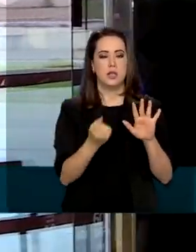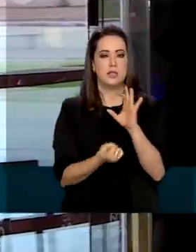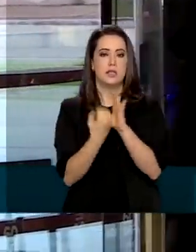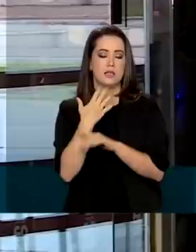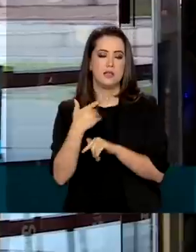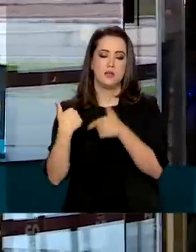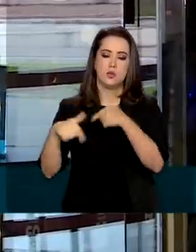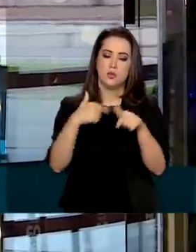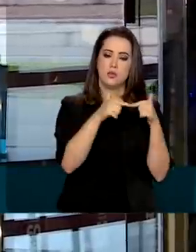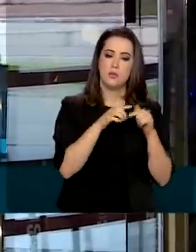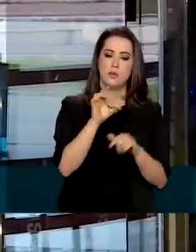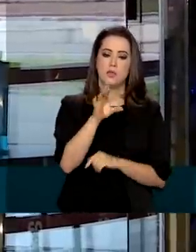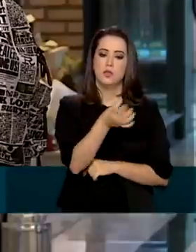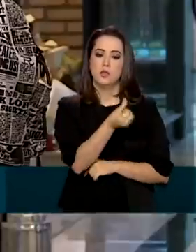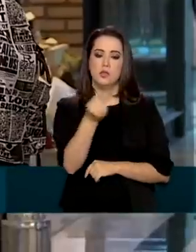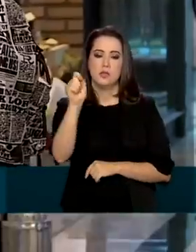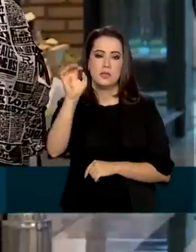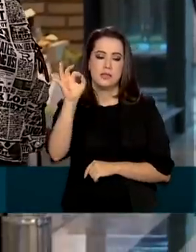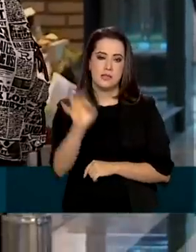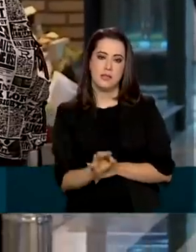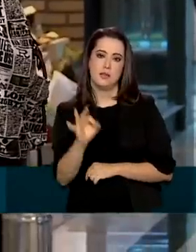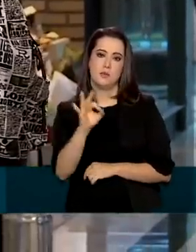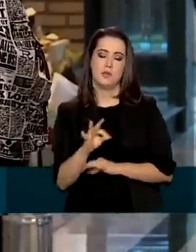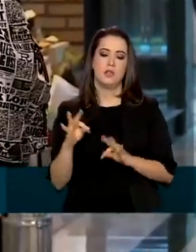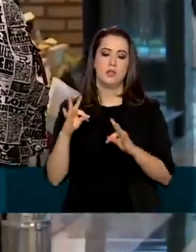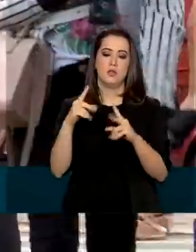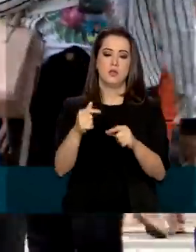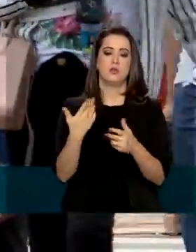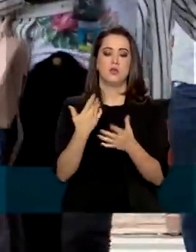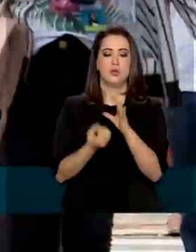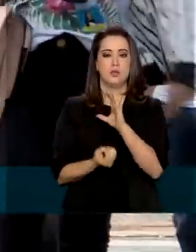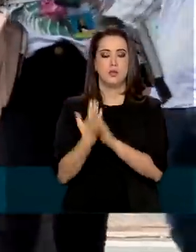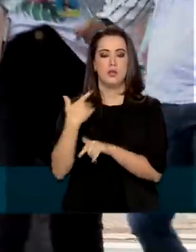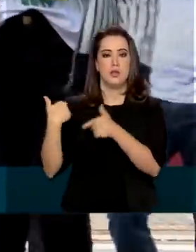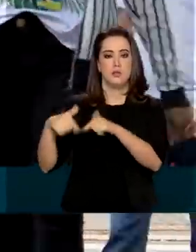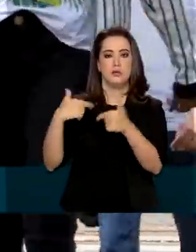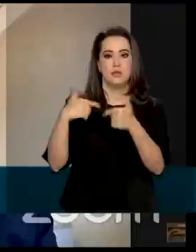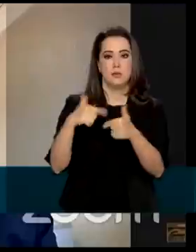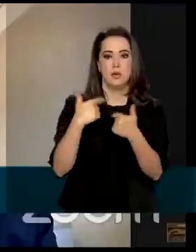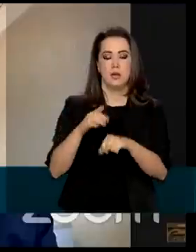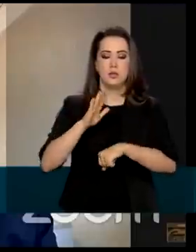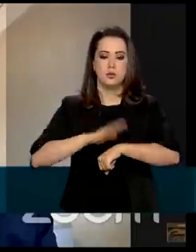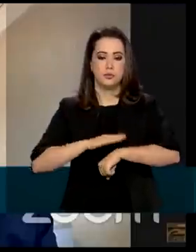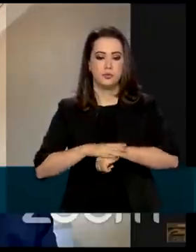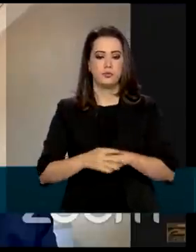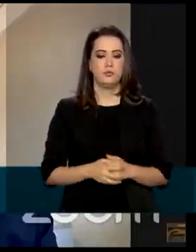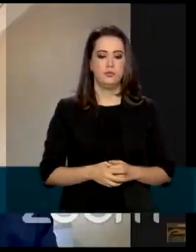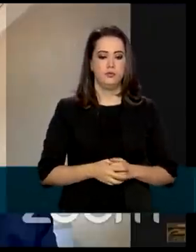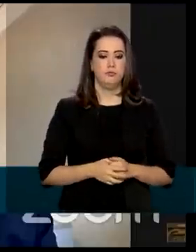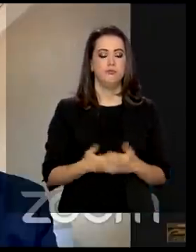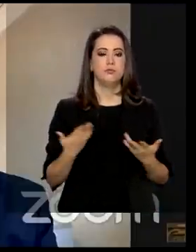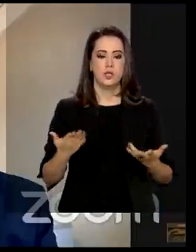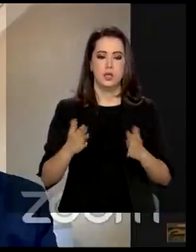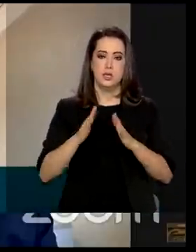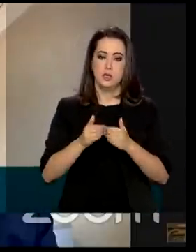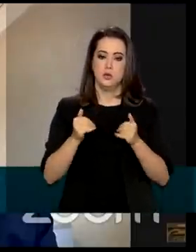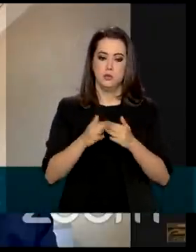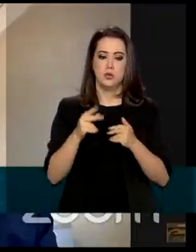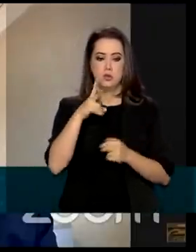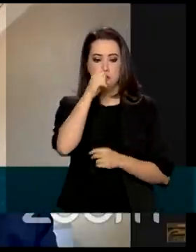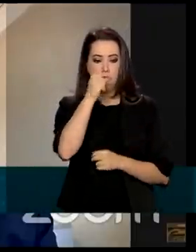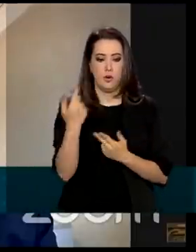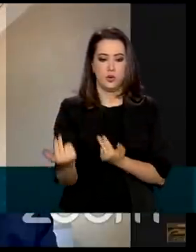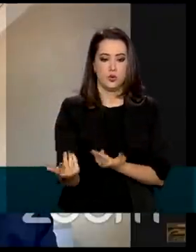apenas 6% do total foram empregados temporários. Se a demanda estiver forte como ela está agora,